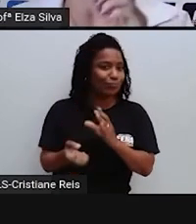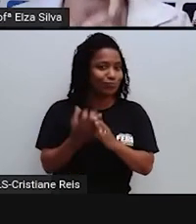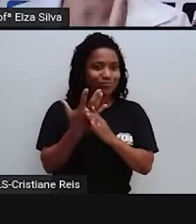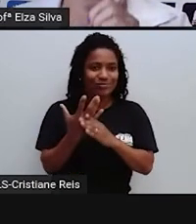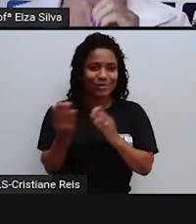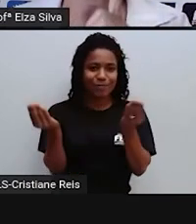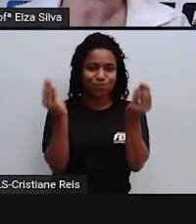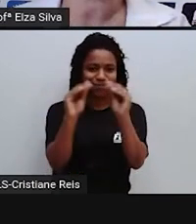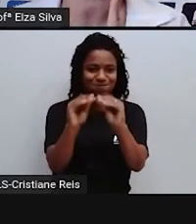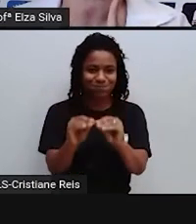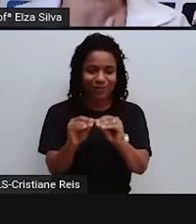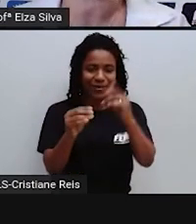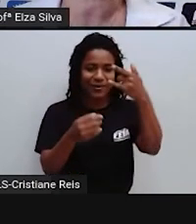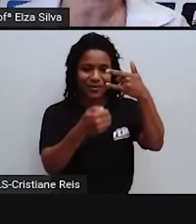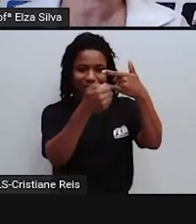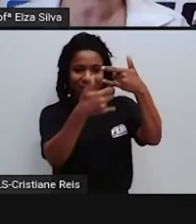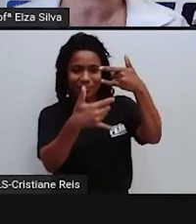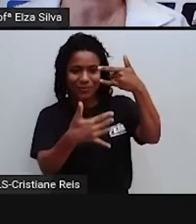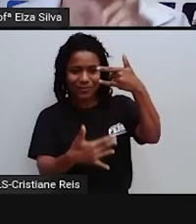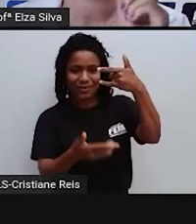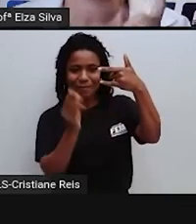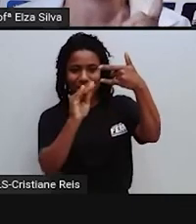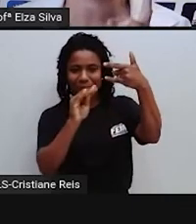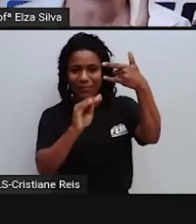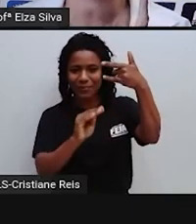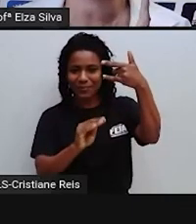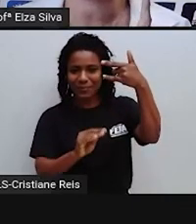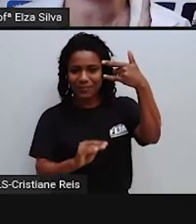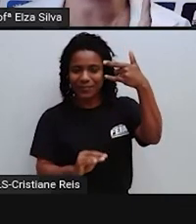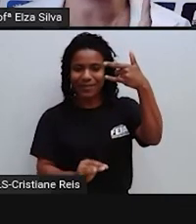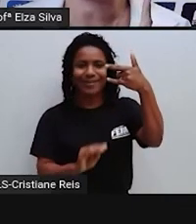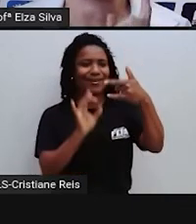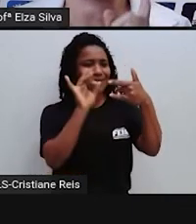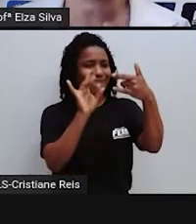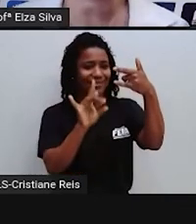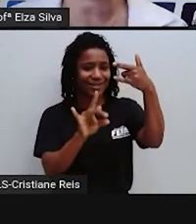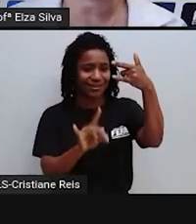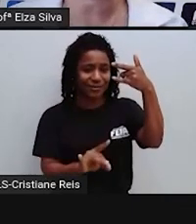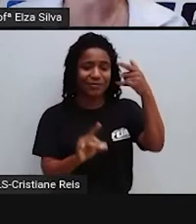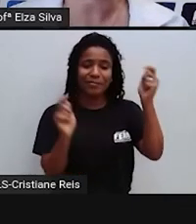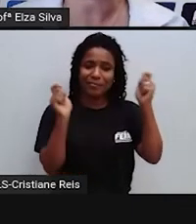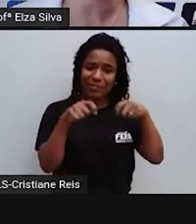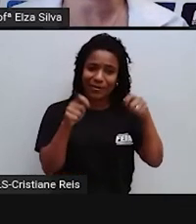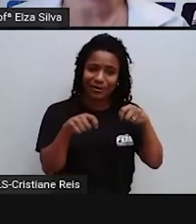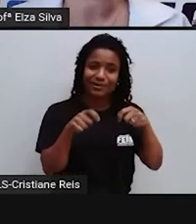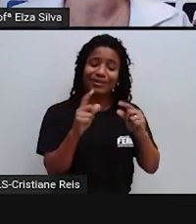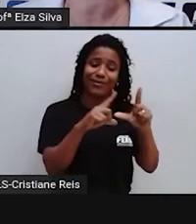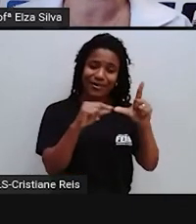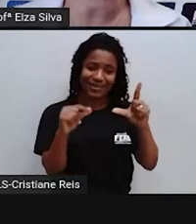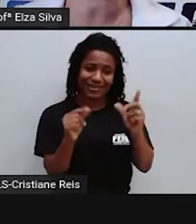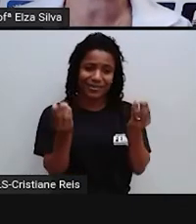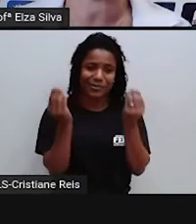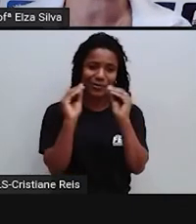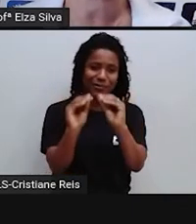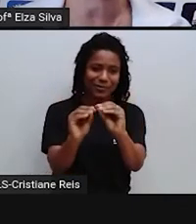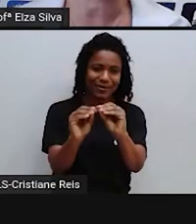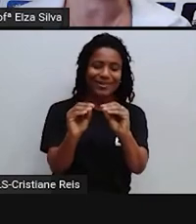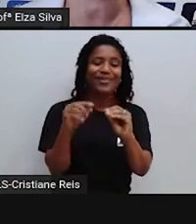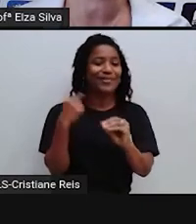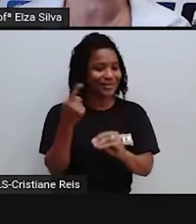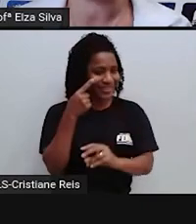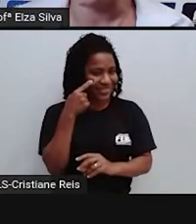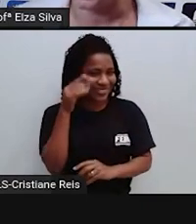Caso vocês Resolvam fazer isto Não deixe de compartilhar O link do blog Conosco Porque nós queremos